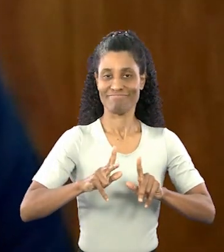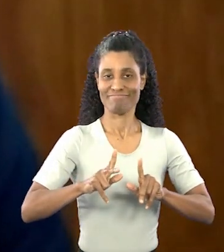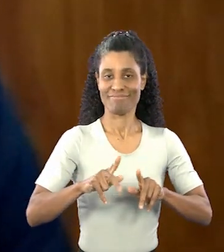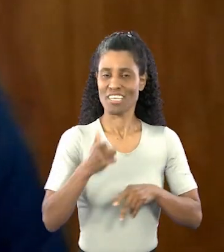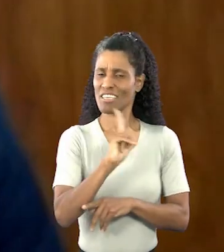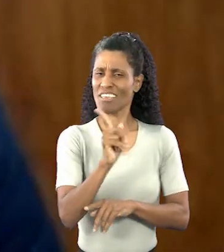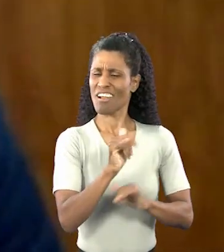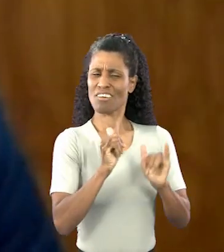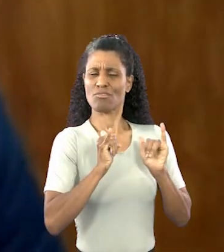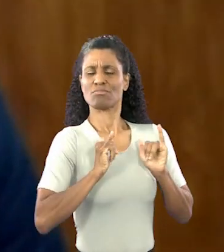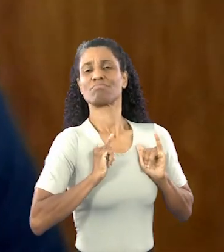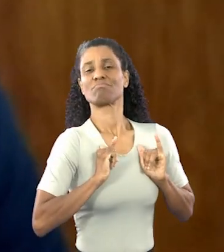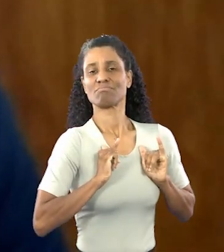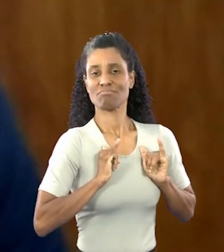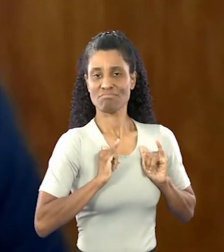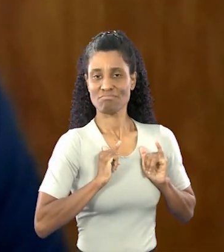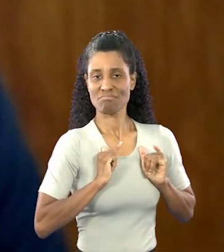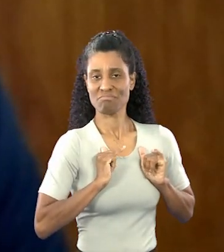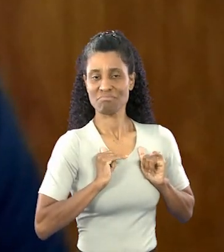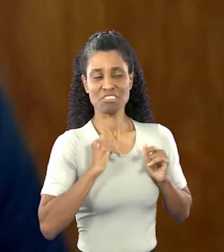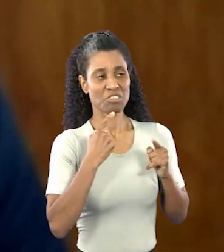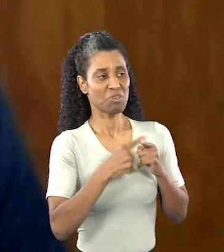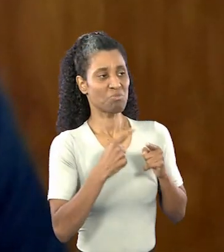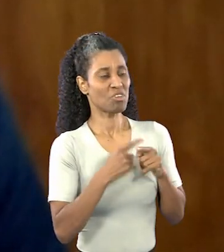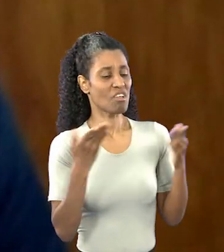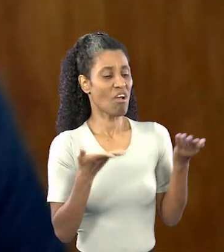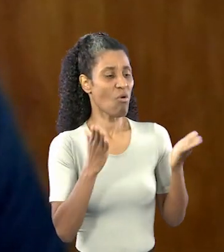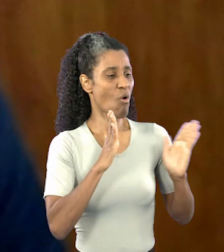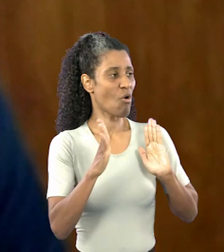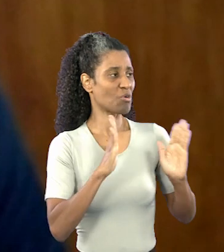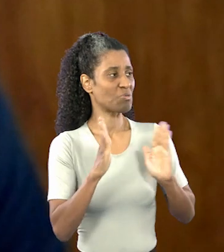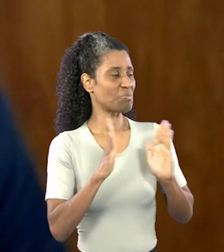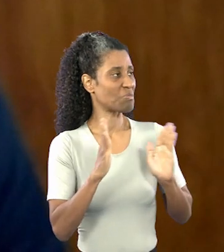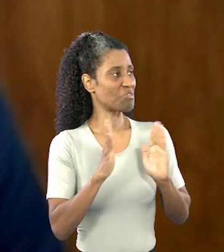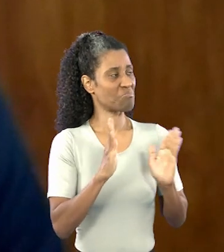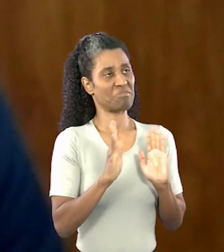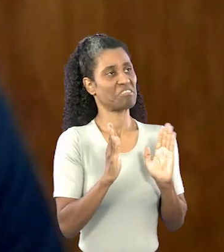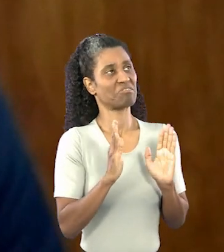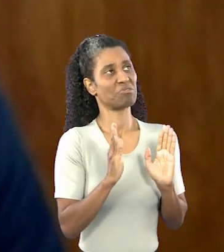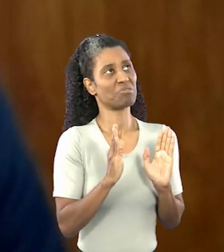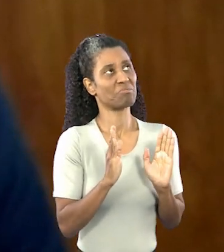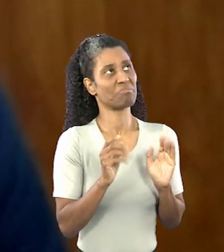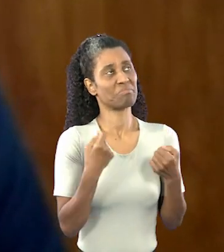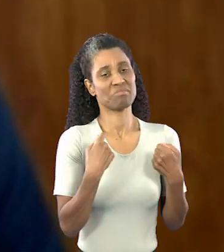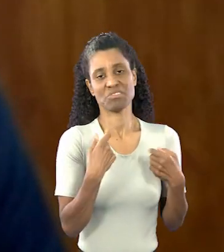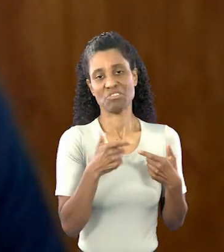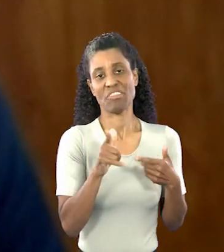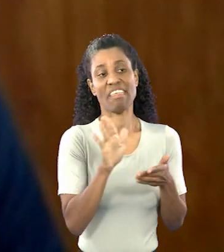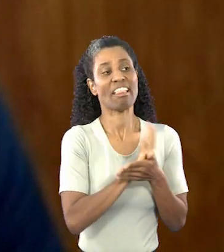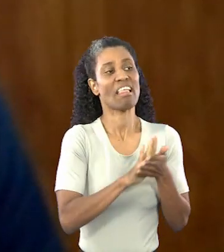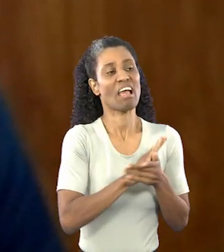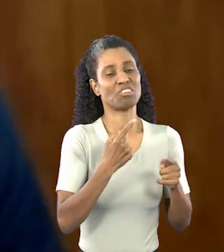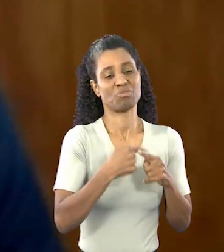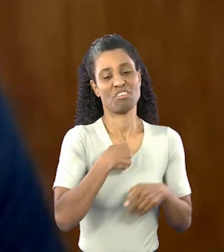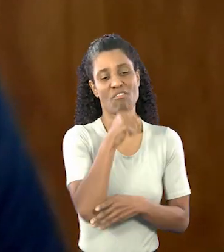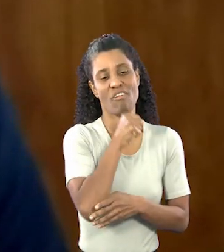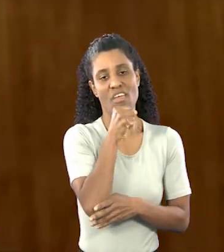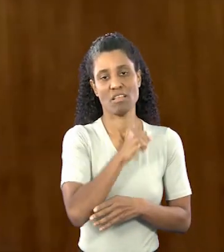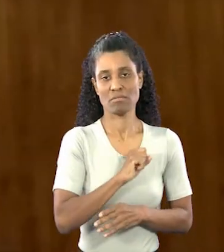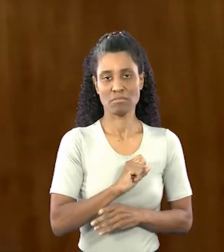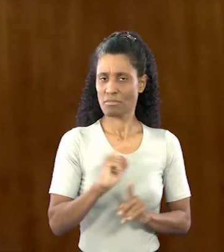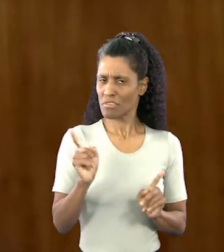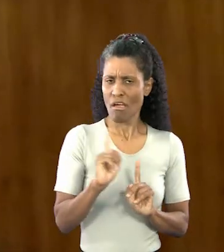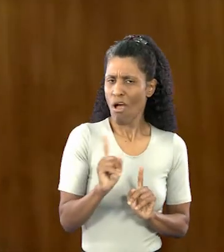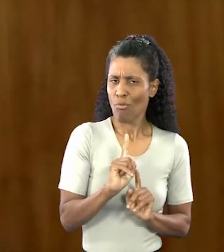Que ela simplesmente não se acomode diante de uma circunstância que a vida lhe impõe devido a uma idade.